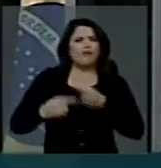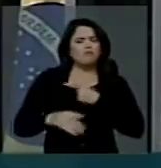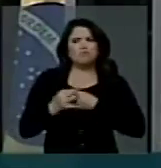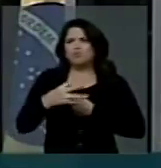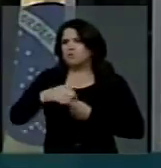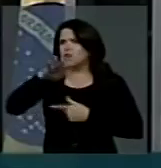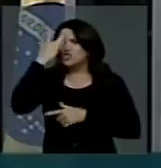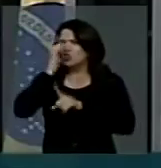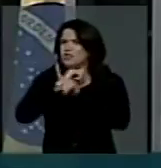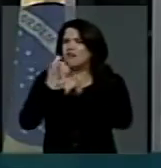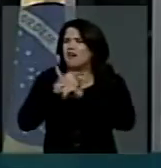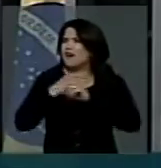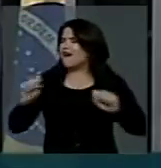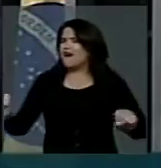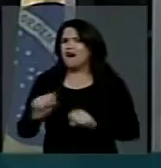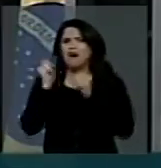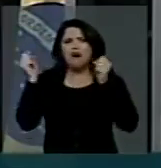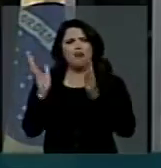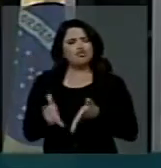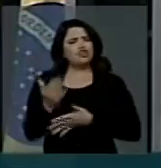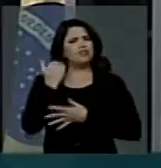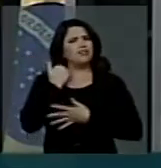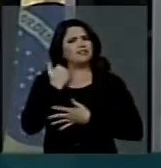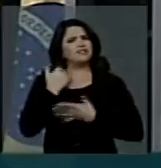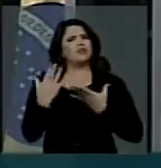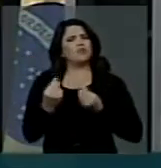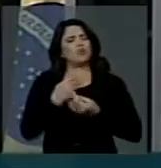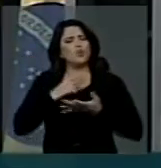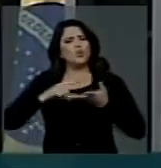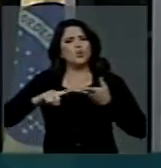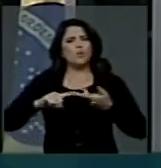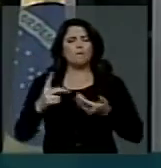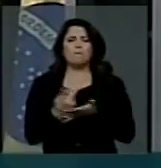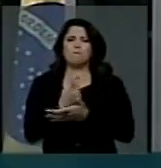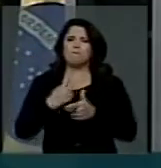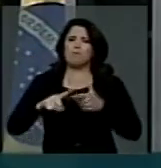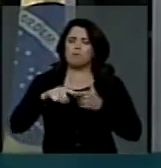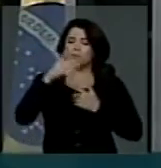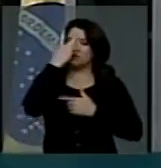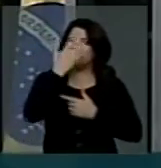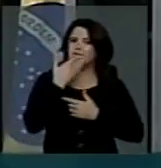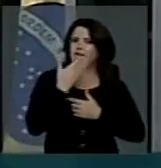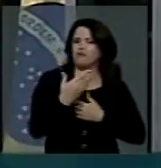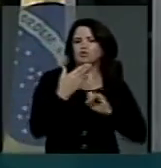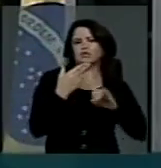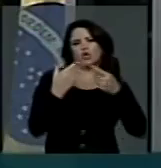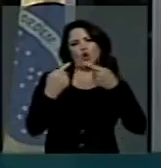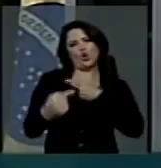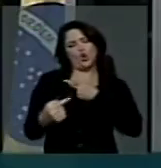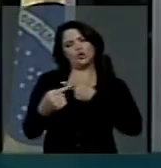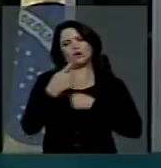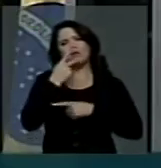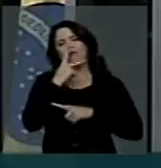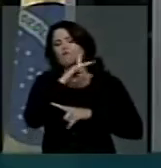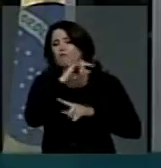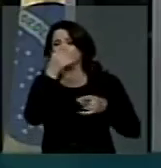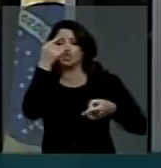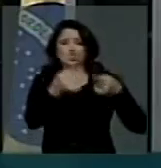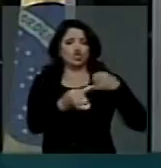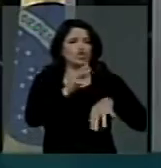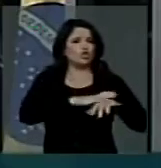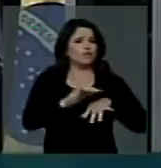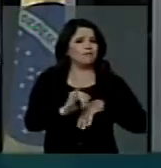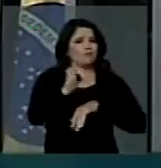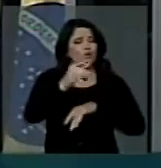colocado para a sociedade a discussão. Aquelas pessoas que são a favor e aquelas pessoas contra. Mas é